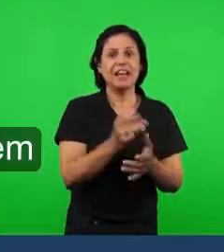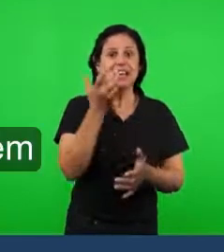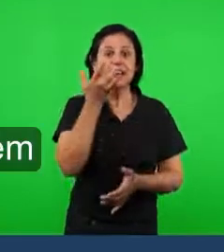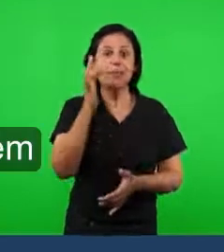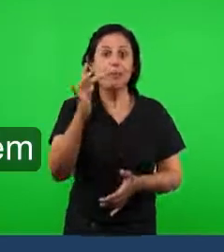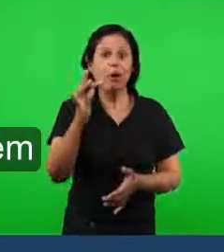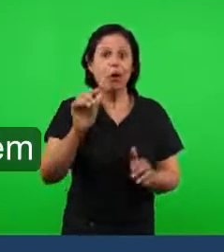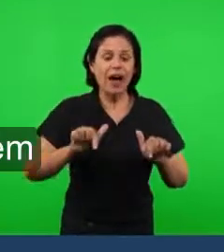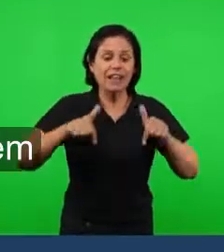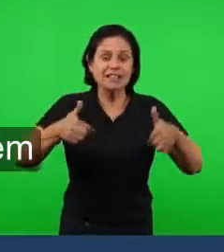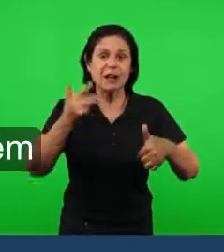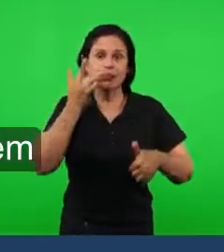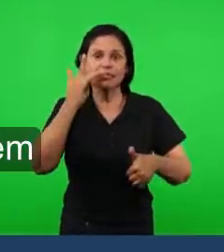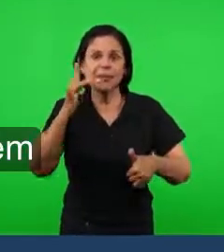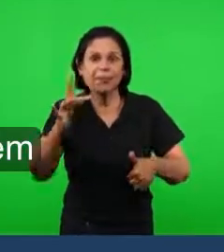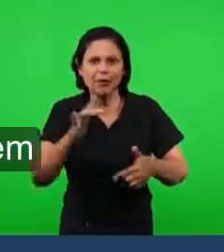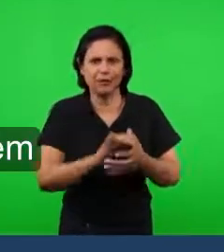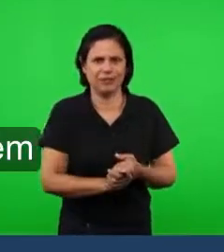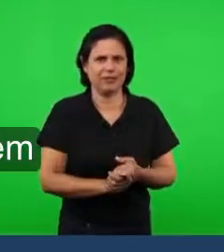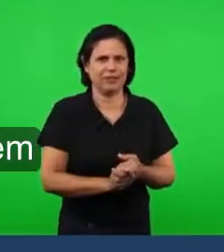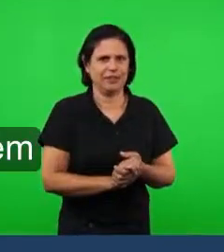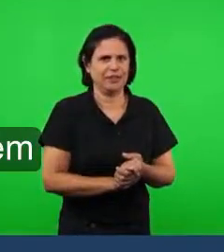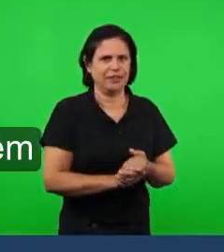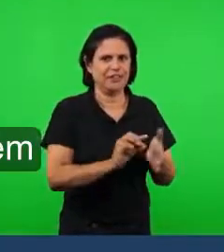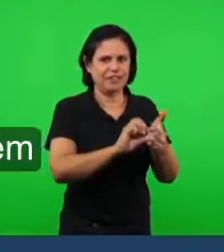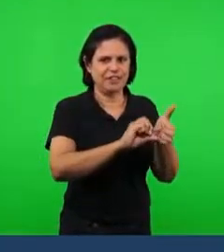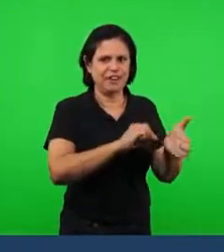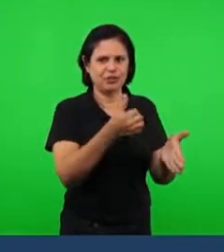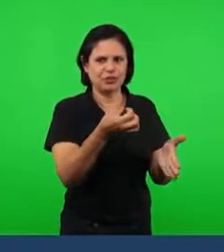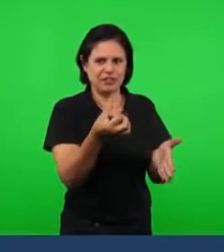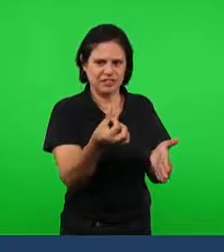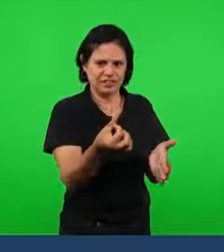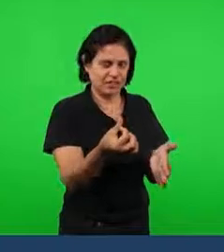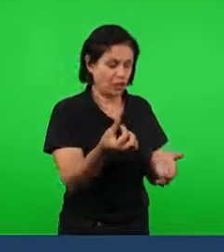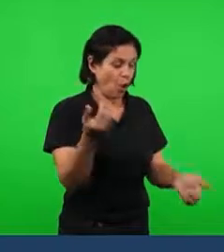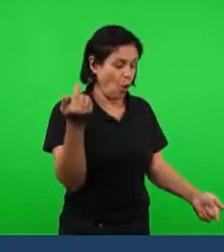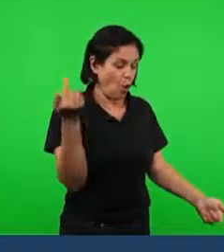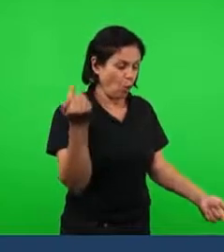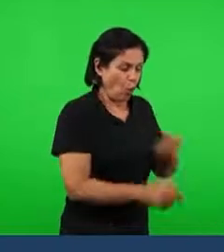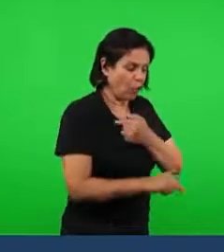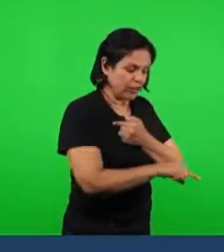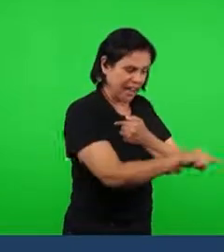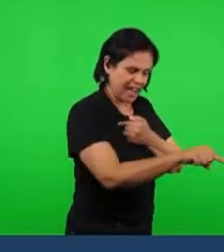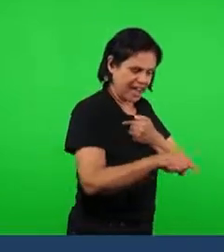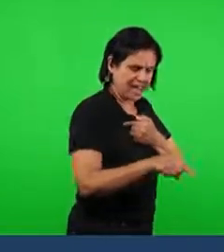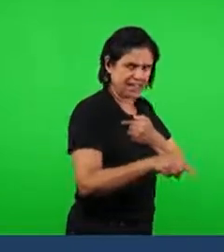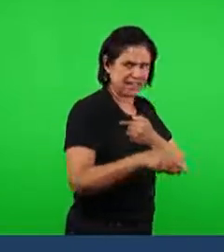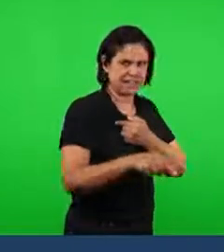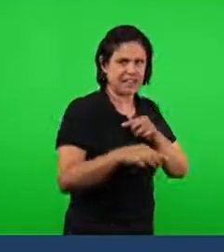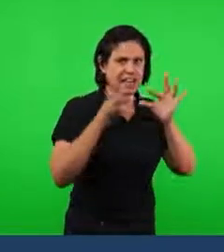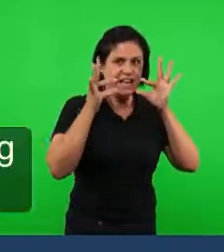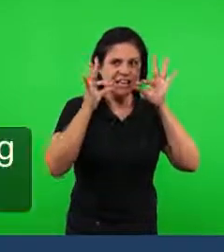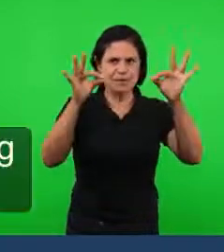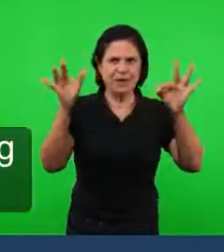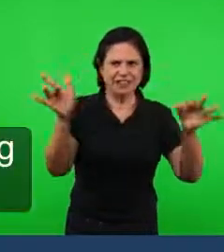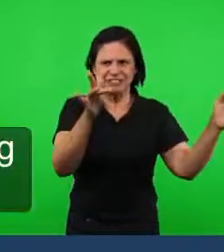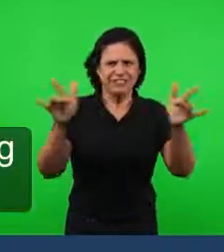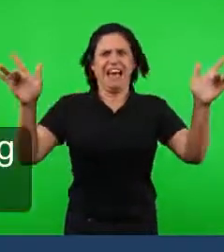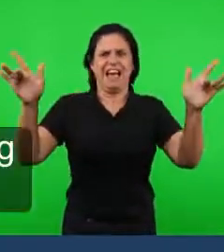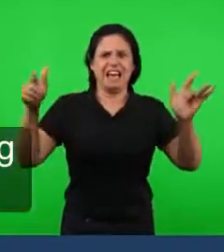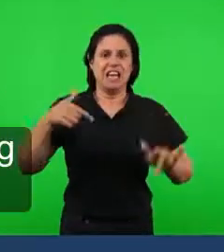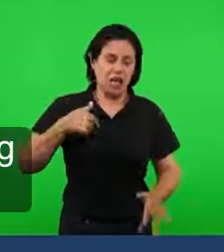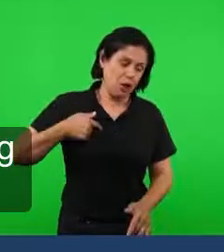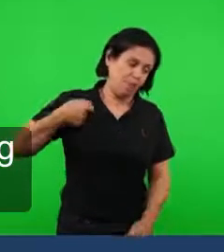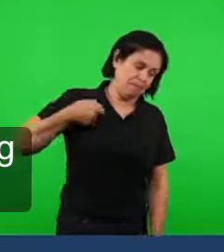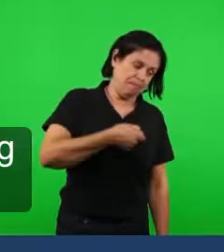quando o Senhor fala, e contra eles batalharei com a espada da minha boca. Então é o temor do Senhor